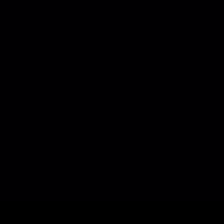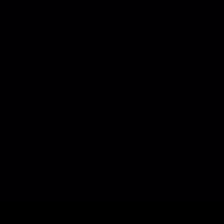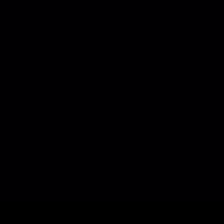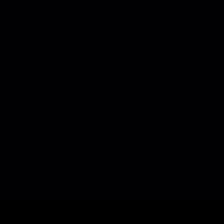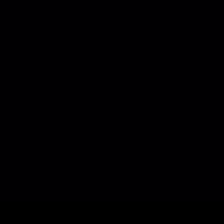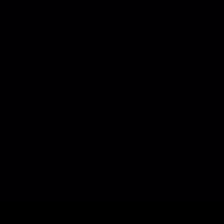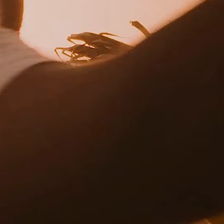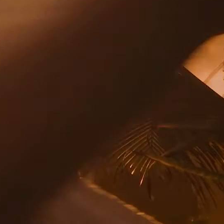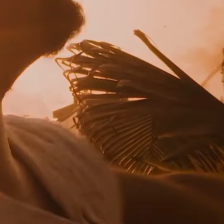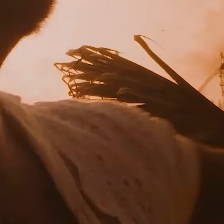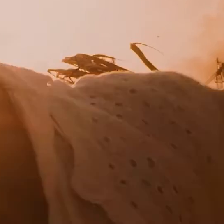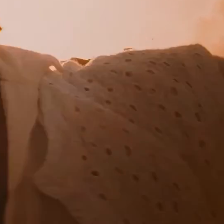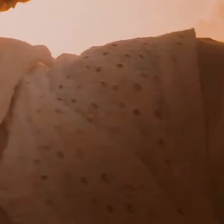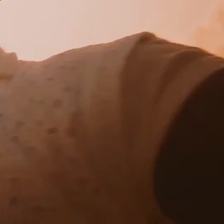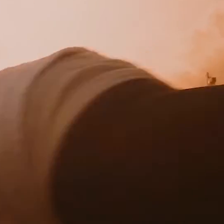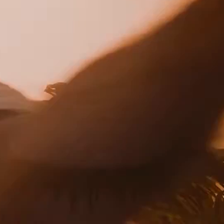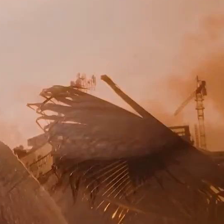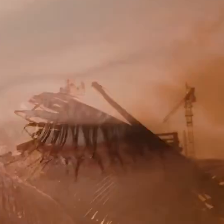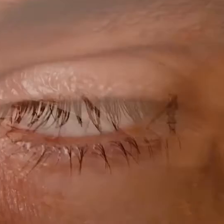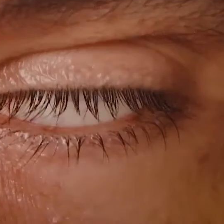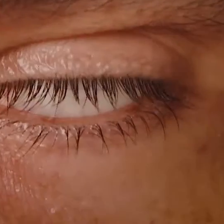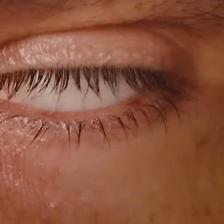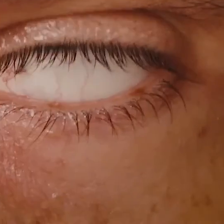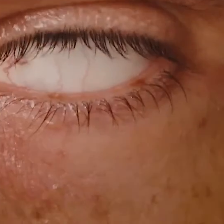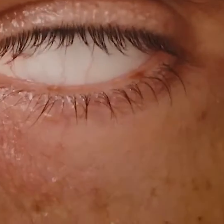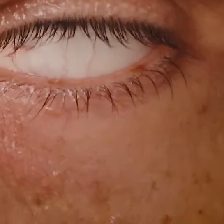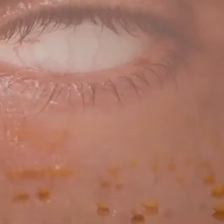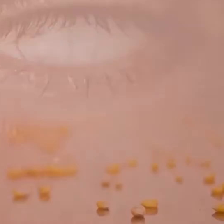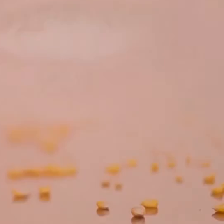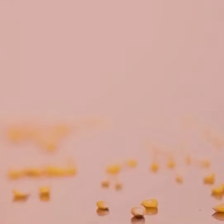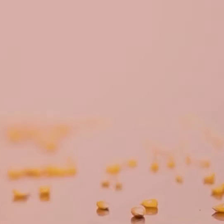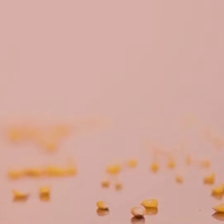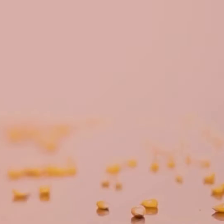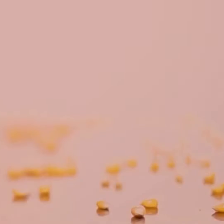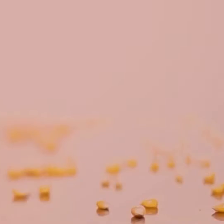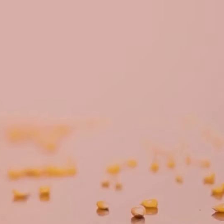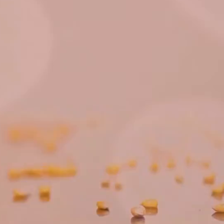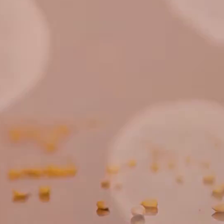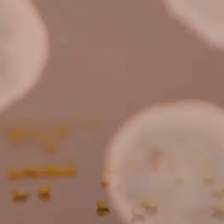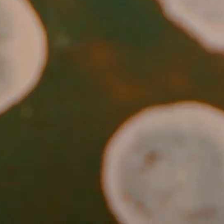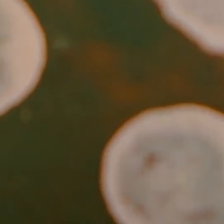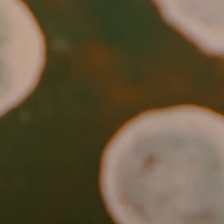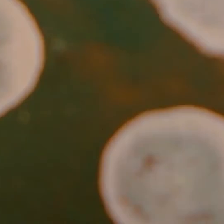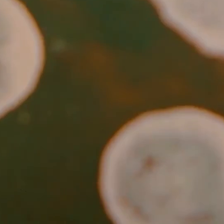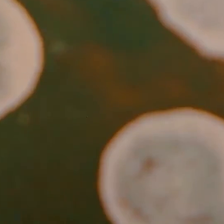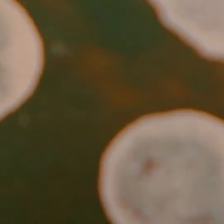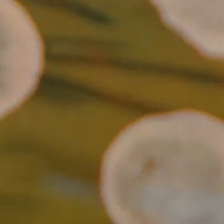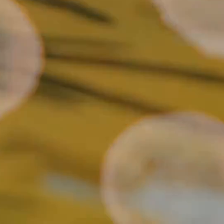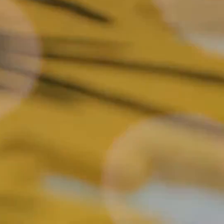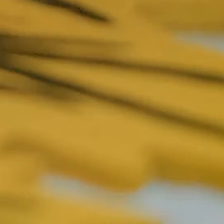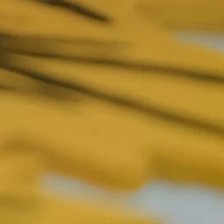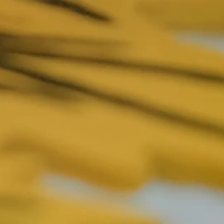Um rapaz negro gira de braços abertos, dois olhos se abrem, uma cabeça se apoia em um copo de grãos de milho, um rosto sendo pintado.